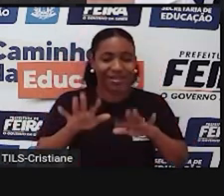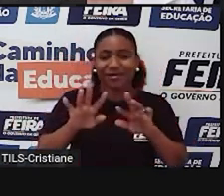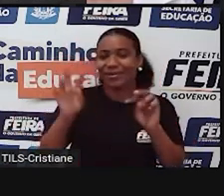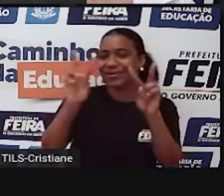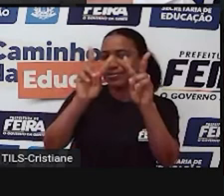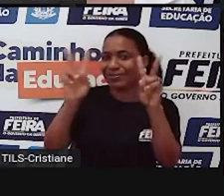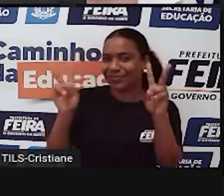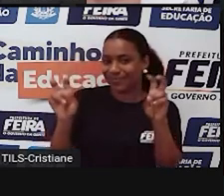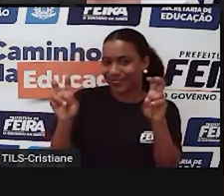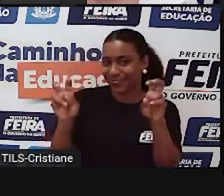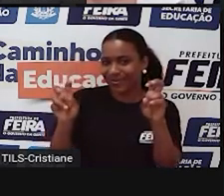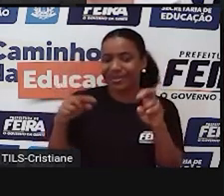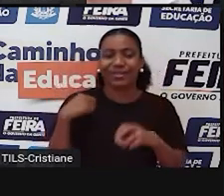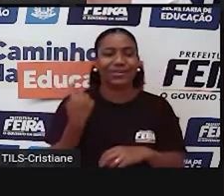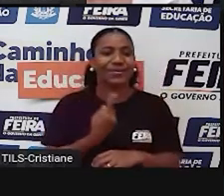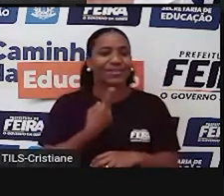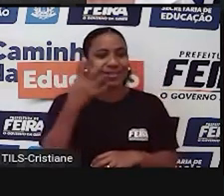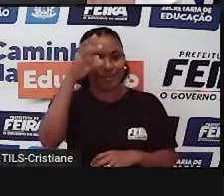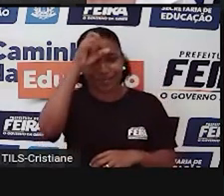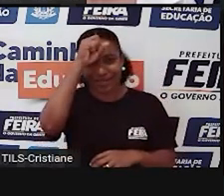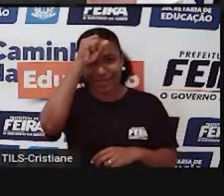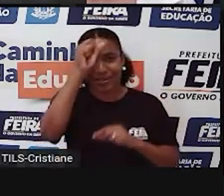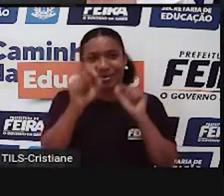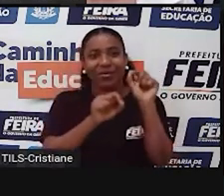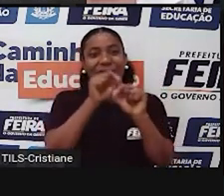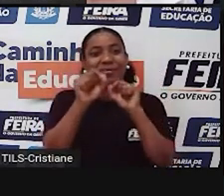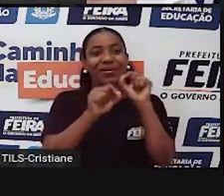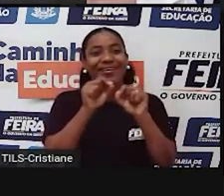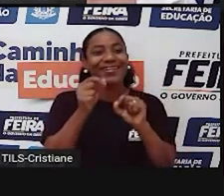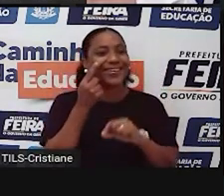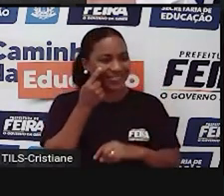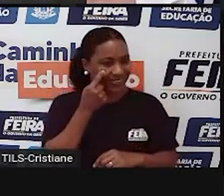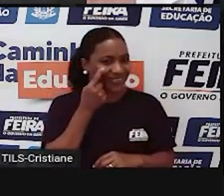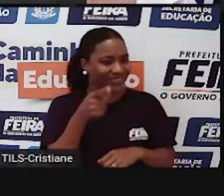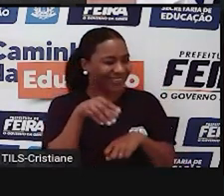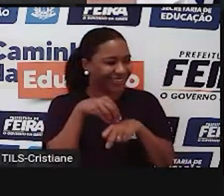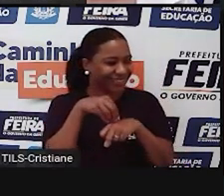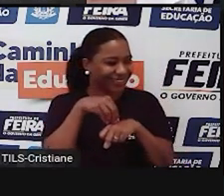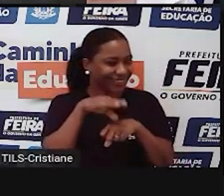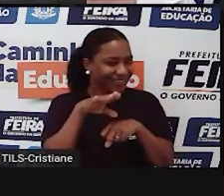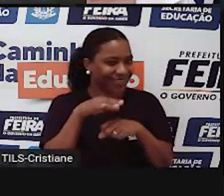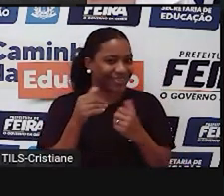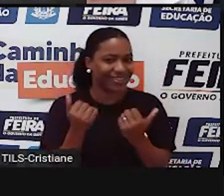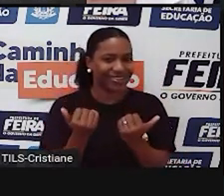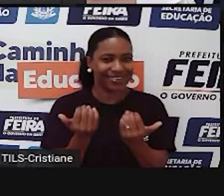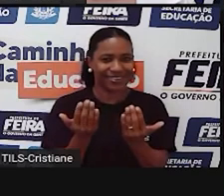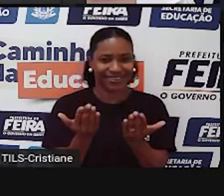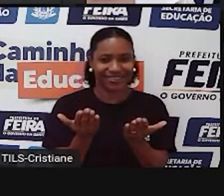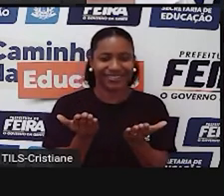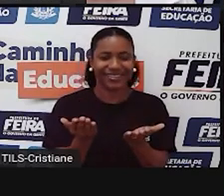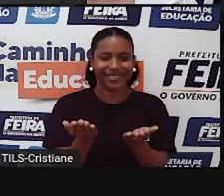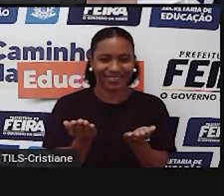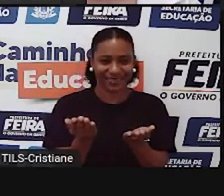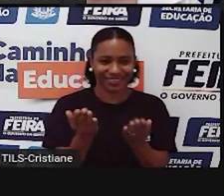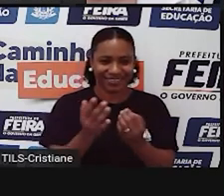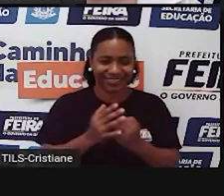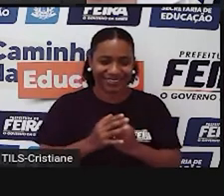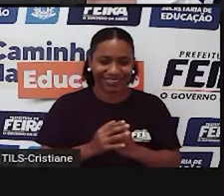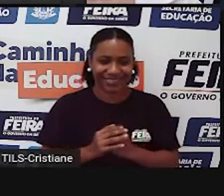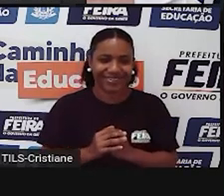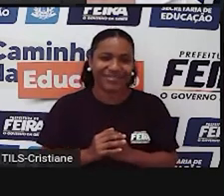E vamos ver o ensinamento dele nos traduz. Vindo a um ditado que expressando sempre de um jeito superior.